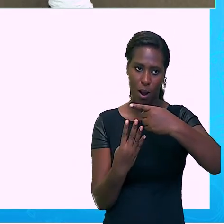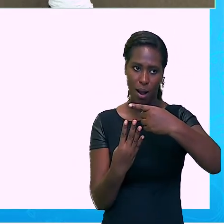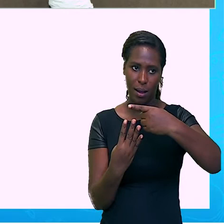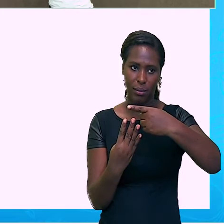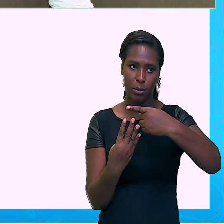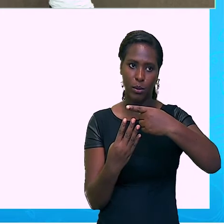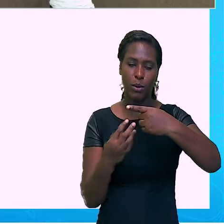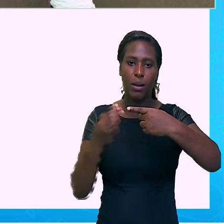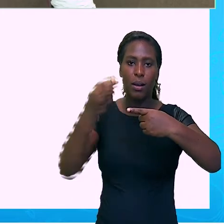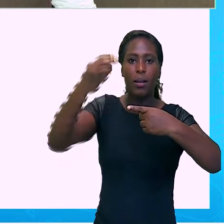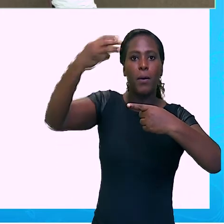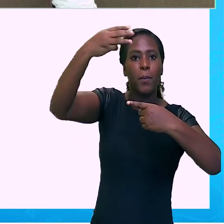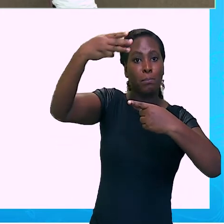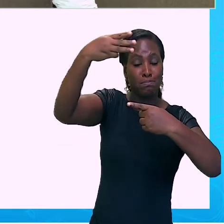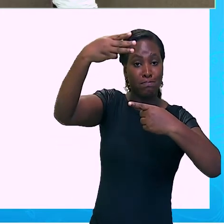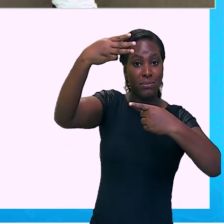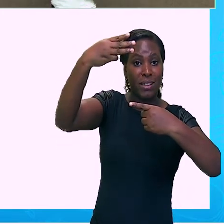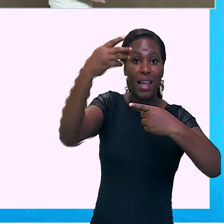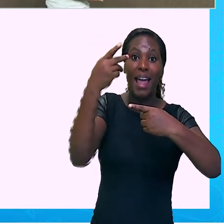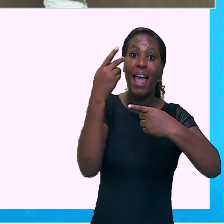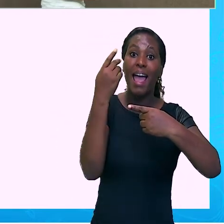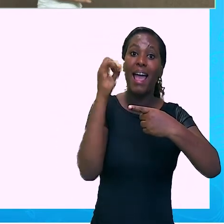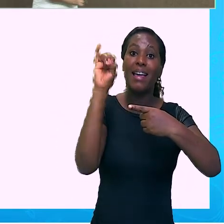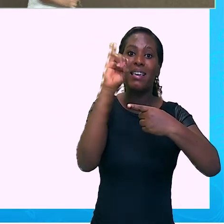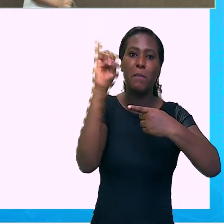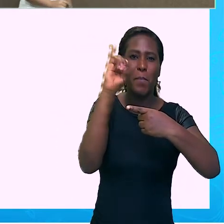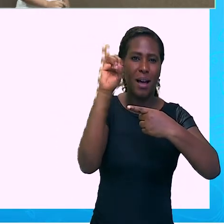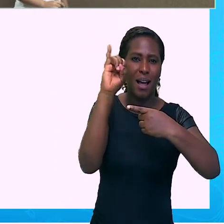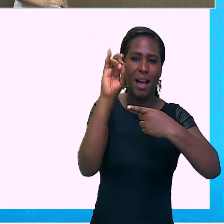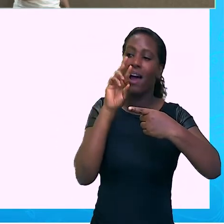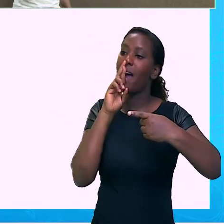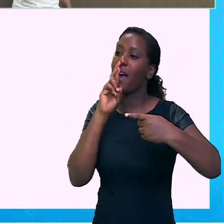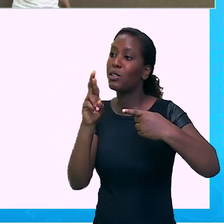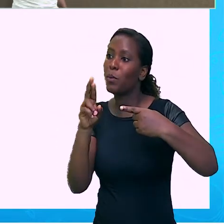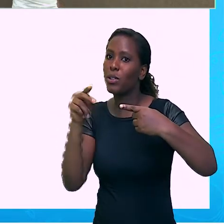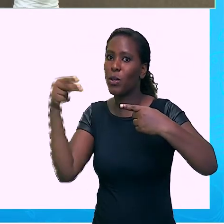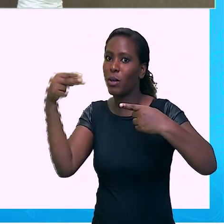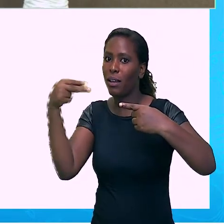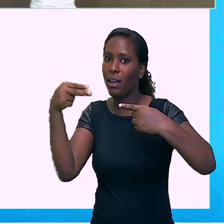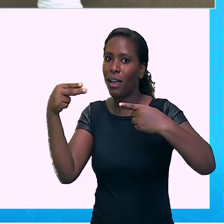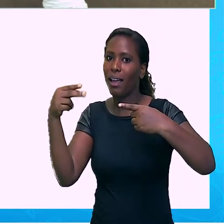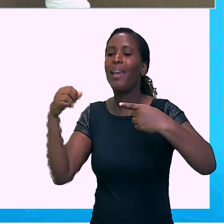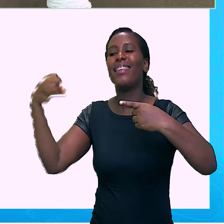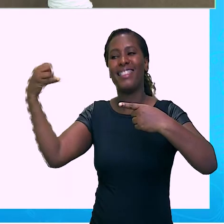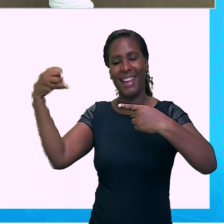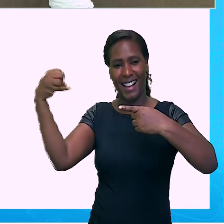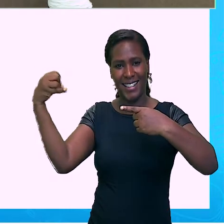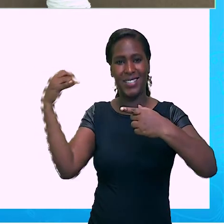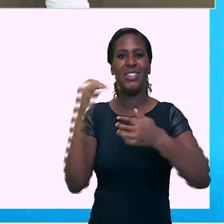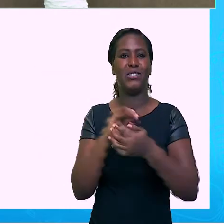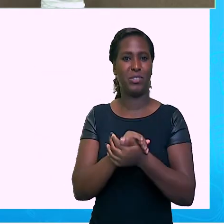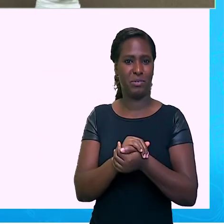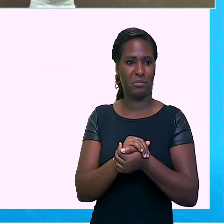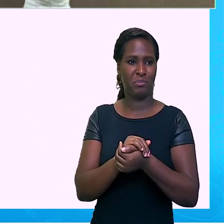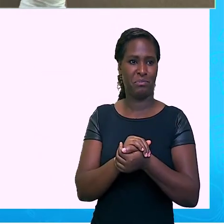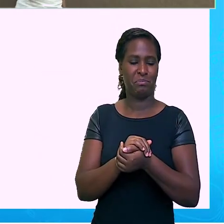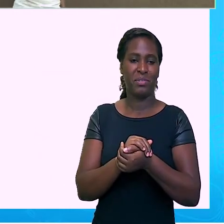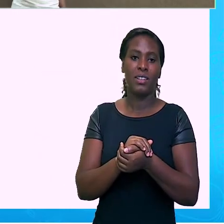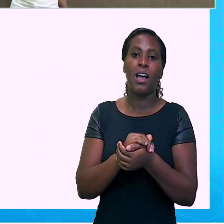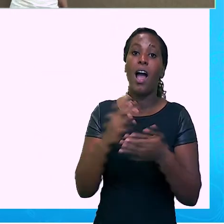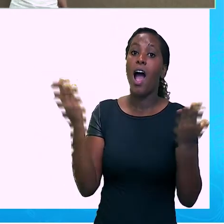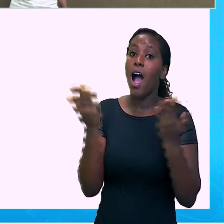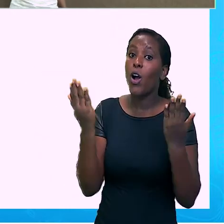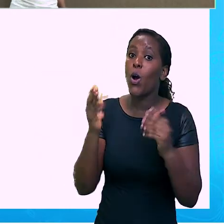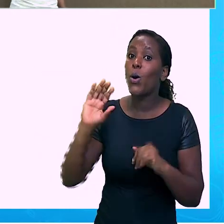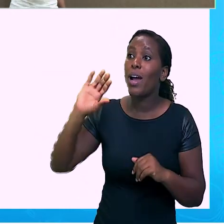negativo, expoente ímpar, resultado negativo. Agora eu resolvo a potência. Um elevado ao cubo, que